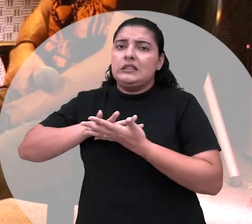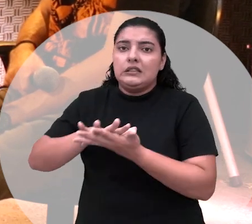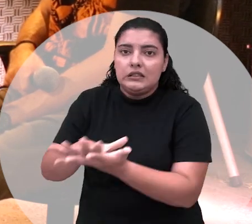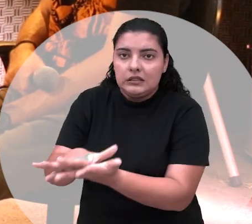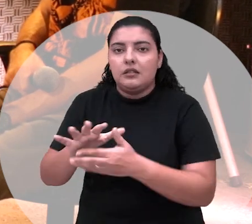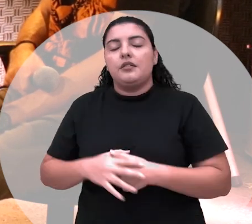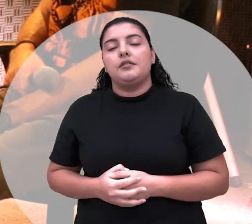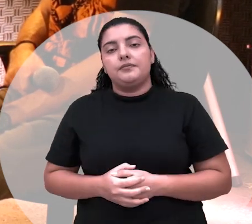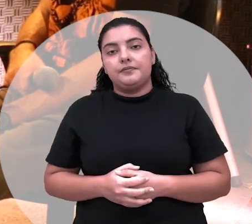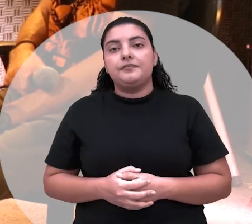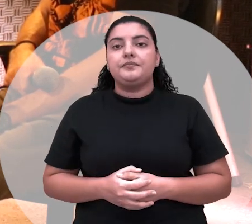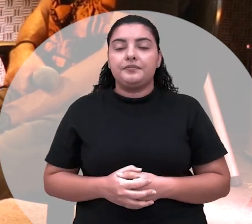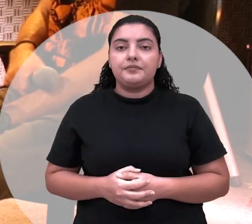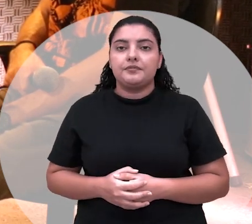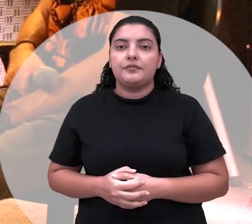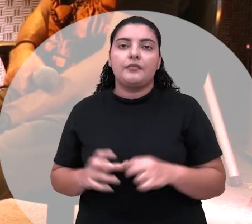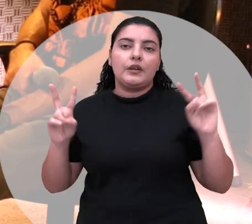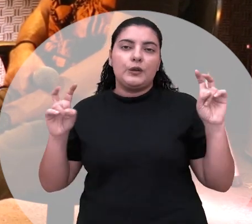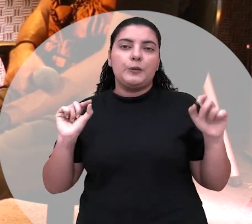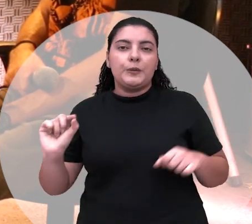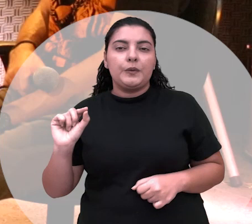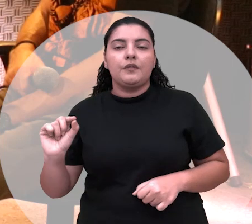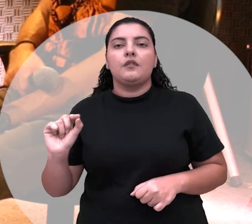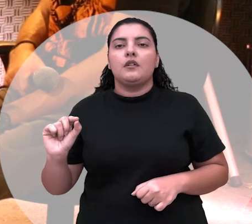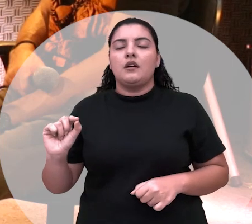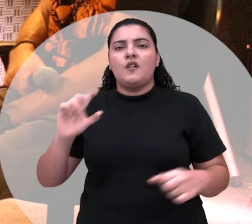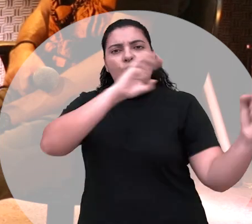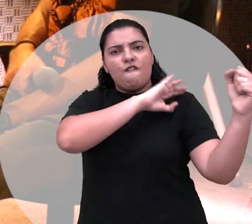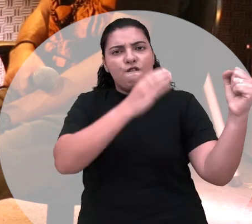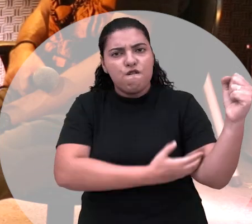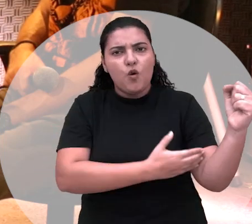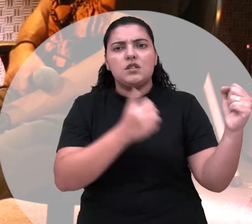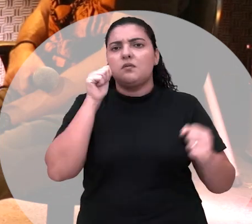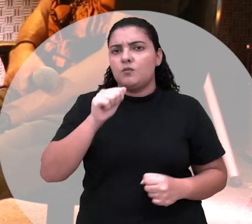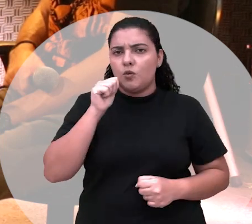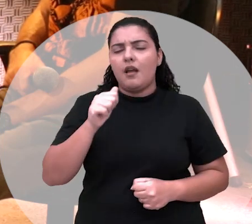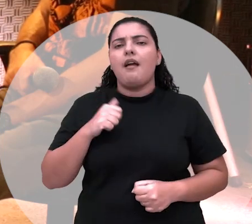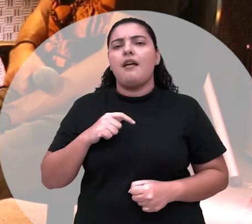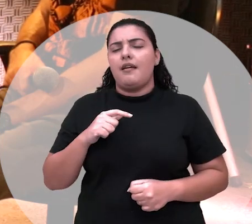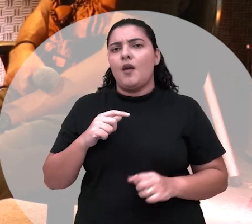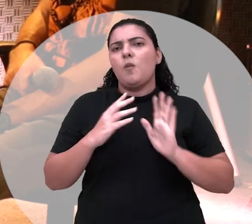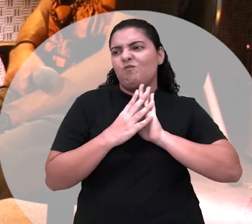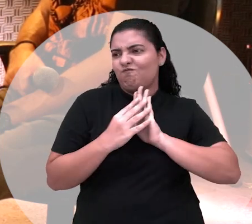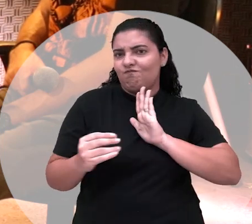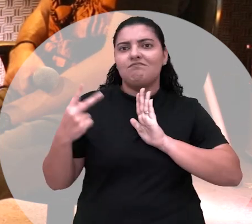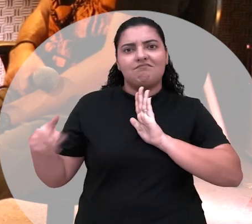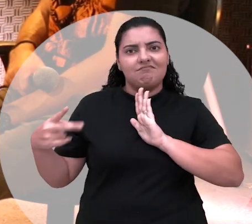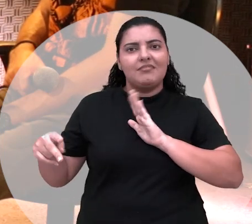e questão da força da mulher eu tiro de exemplo isso porque